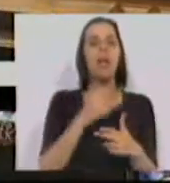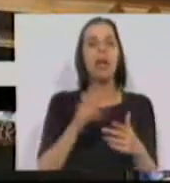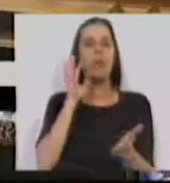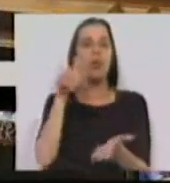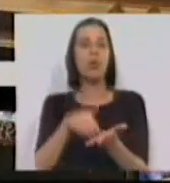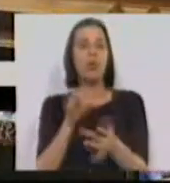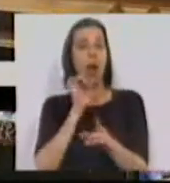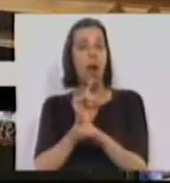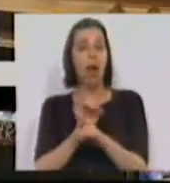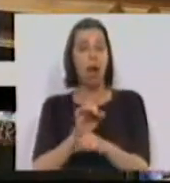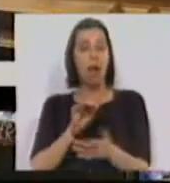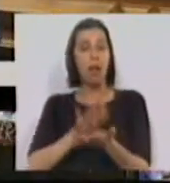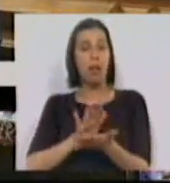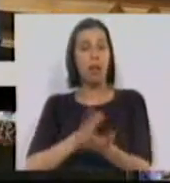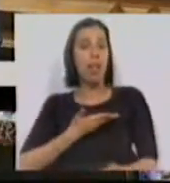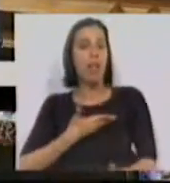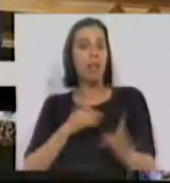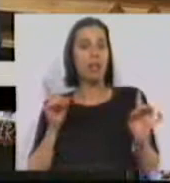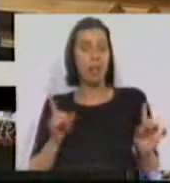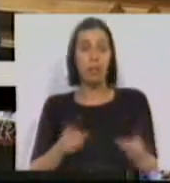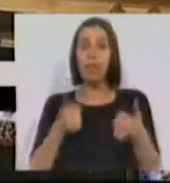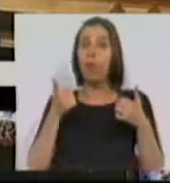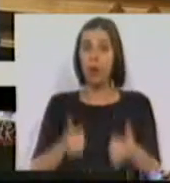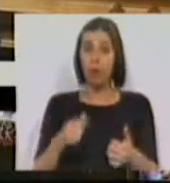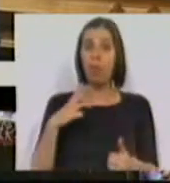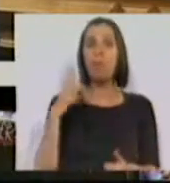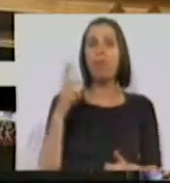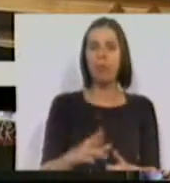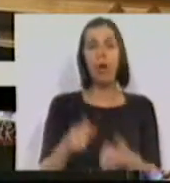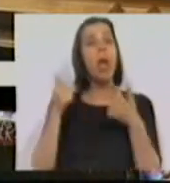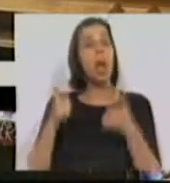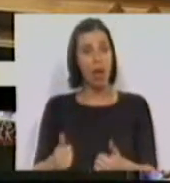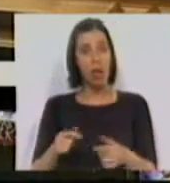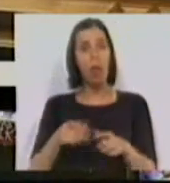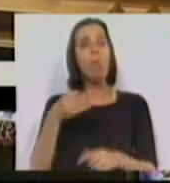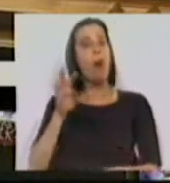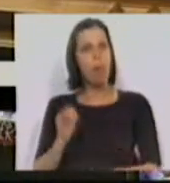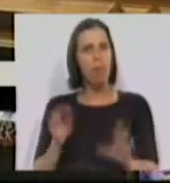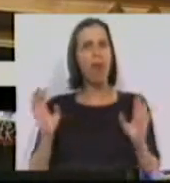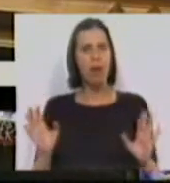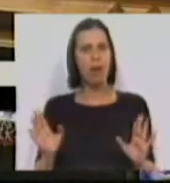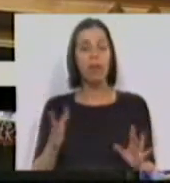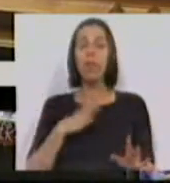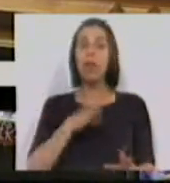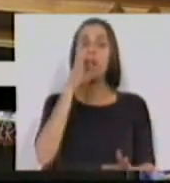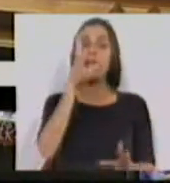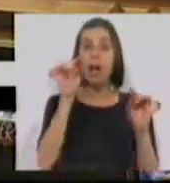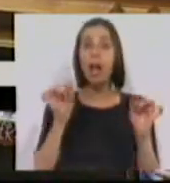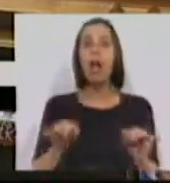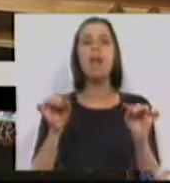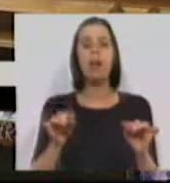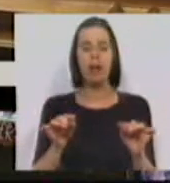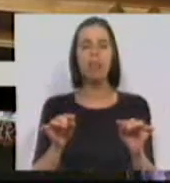o resultado dessa emissão de dívida. O que é bom para Portugal é bom para o Partido Socialista. E quero dizê-lo aqui